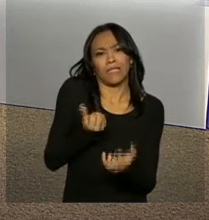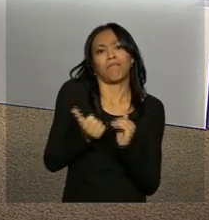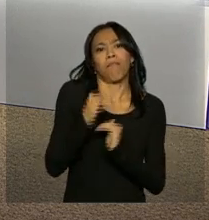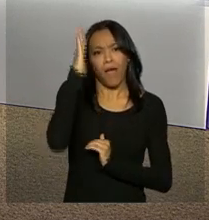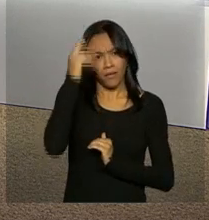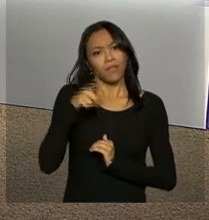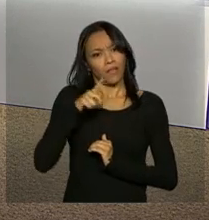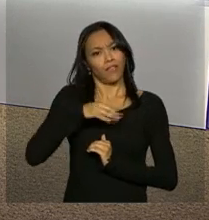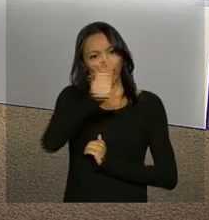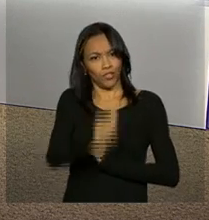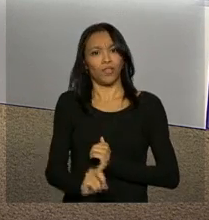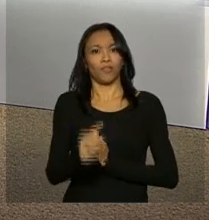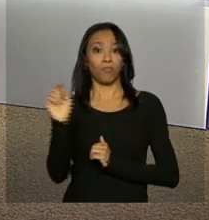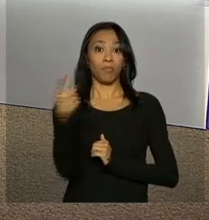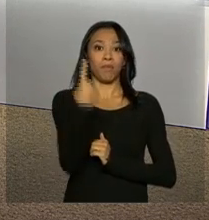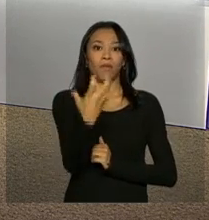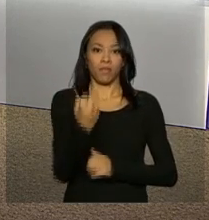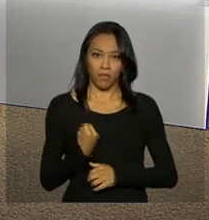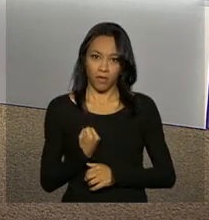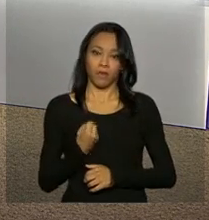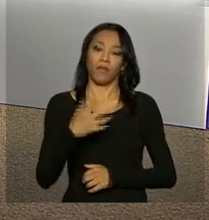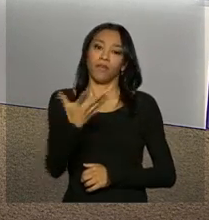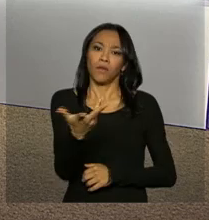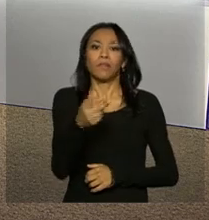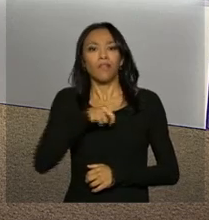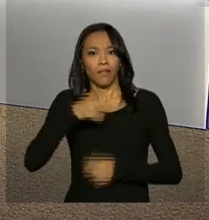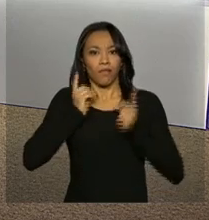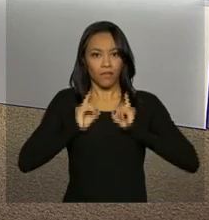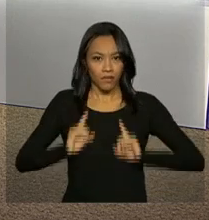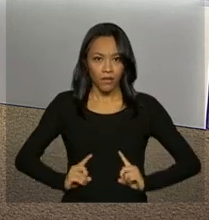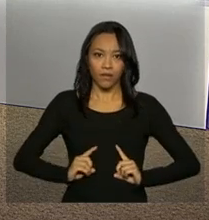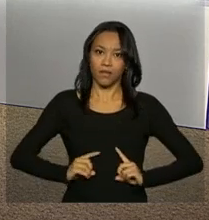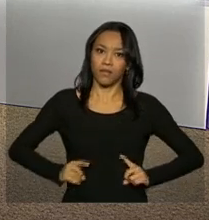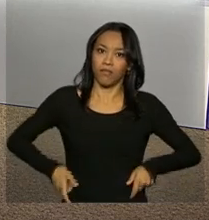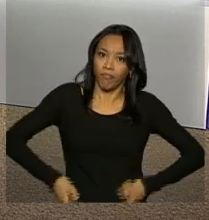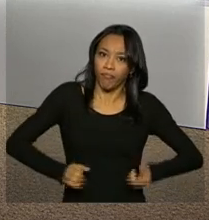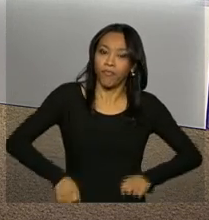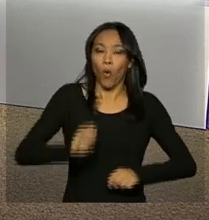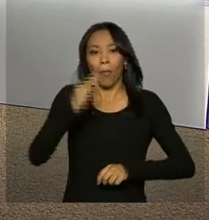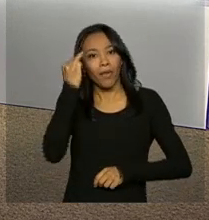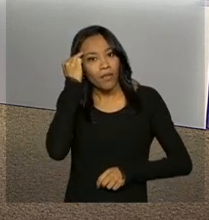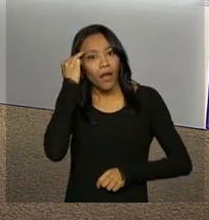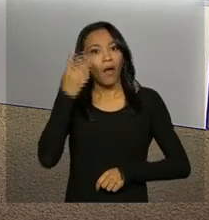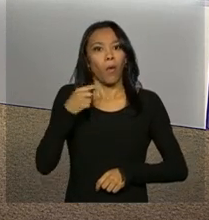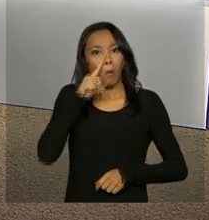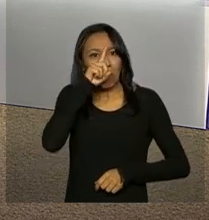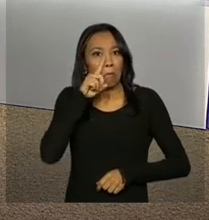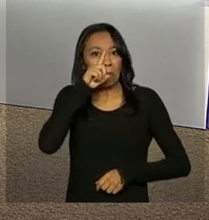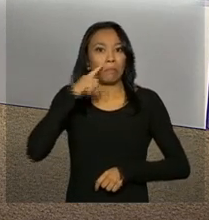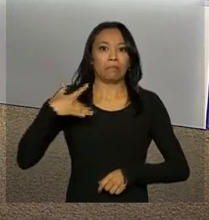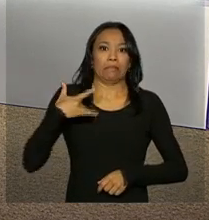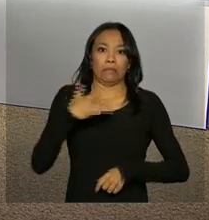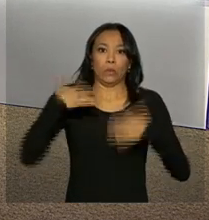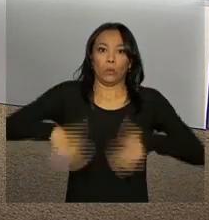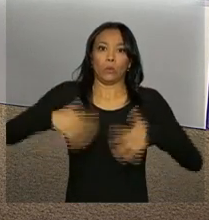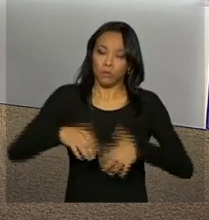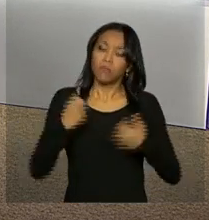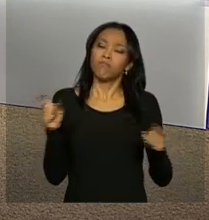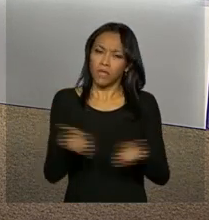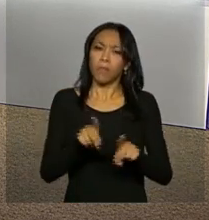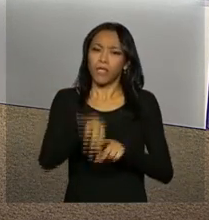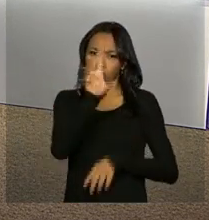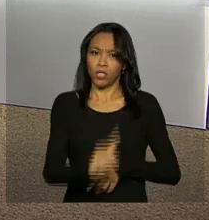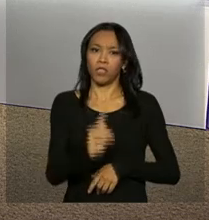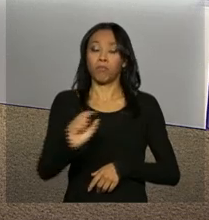recebimento das restituições. Contribuintes com alguma deficiência física, mental ou doença grave também. Depois, serão